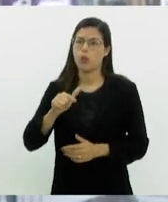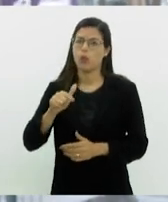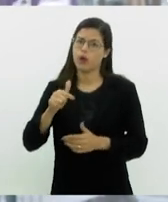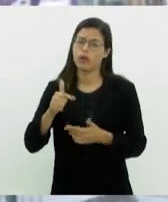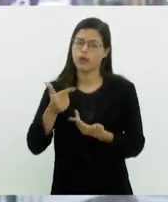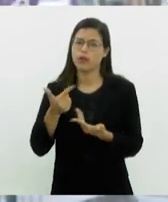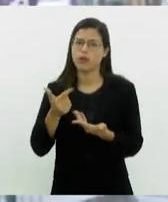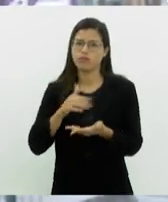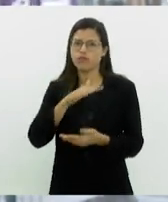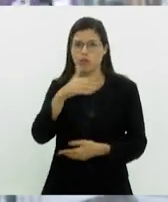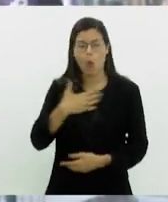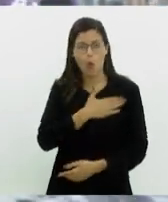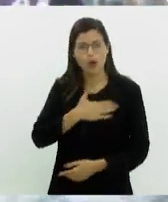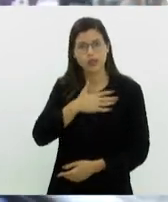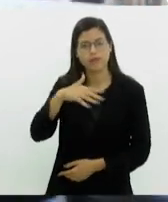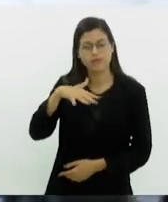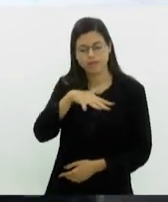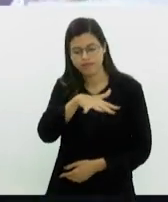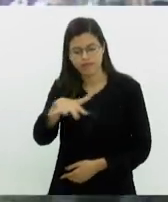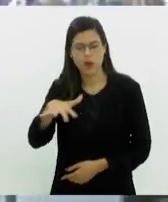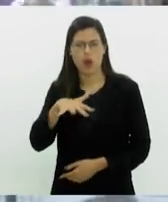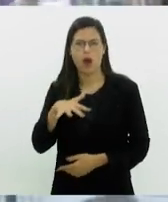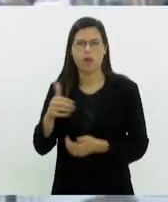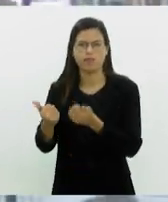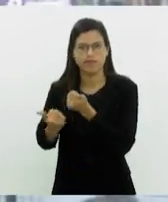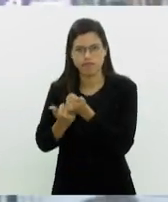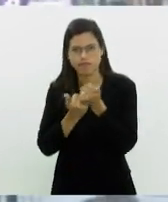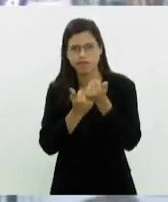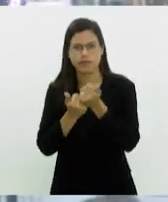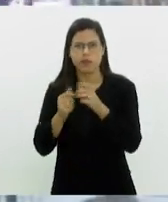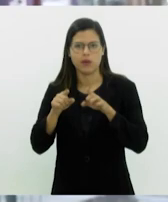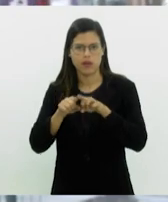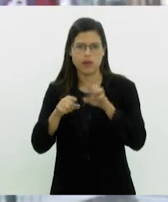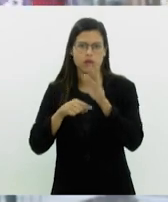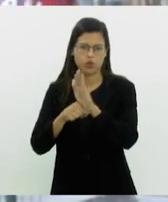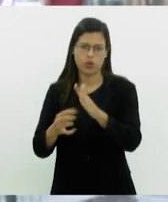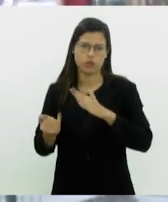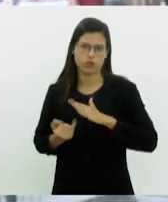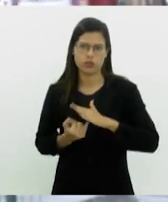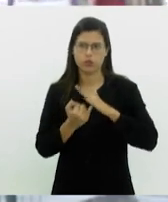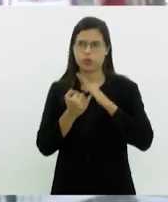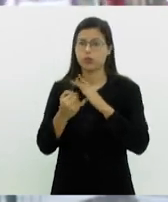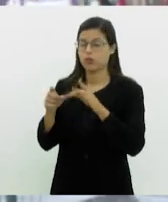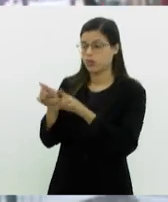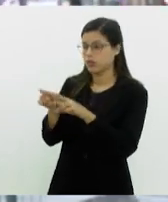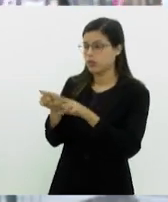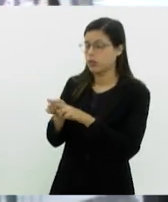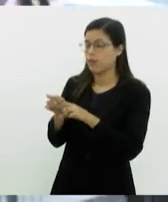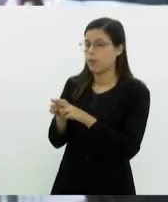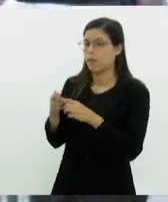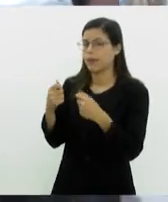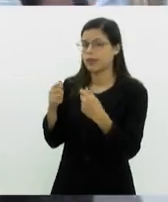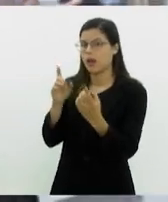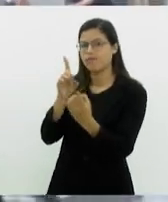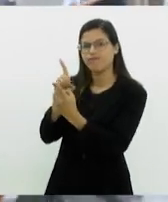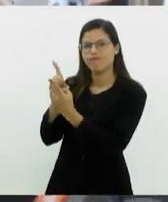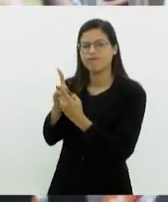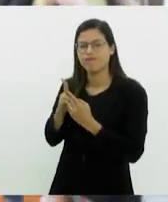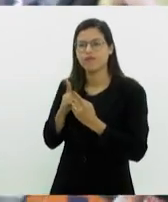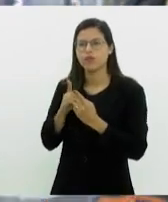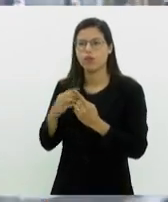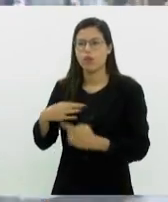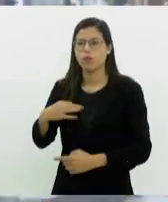específico, digamos assim, para poder dar esse suporte e ajudar a ONG da melhor forma. E identificar também os voluntários de forma que não seja